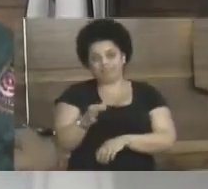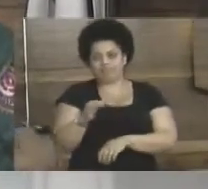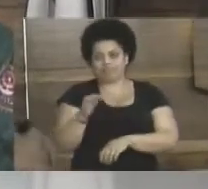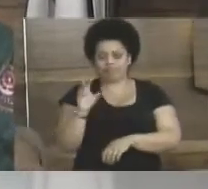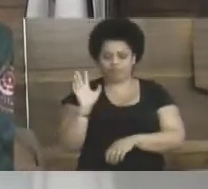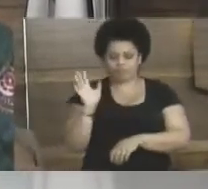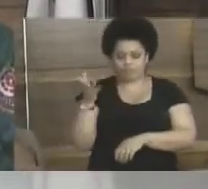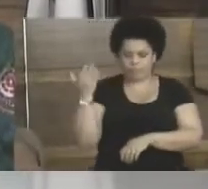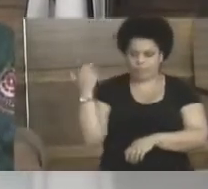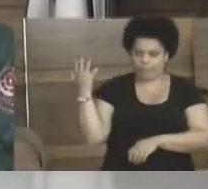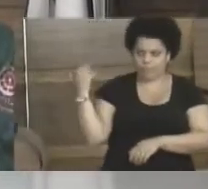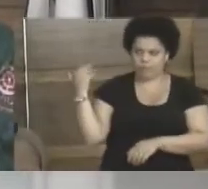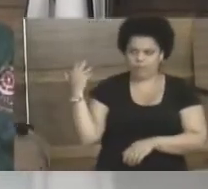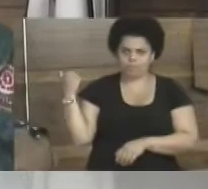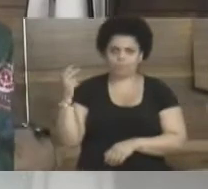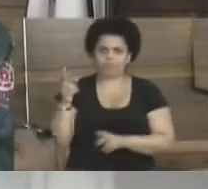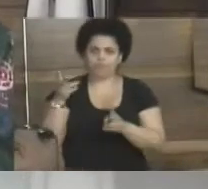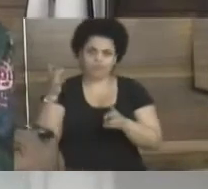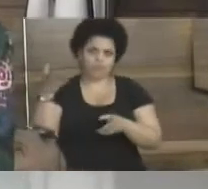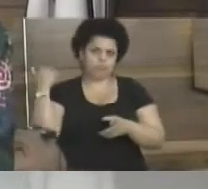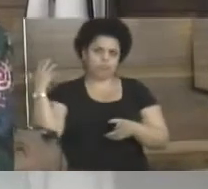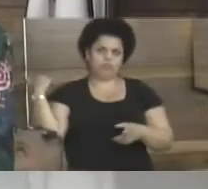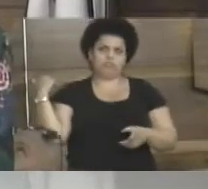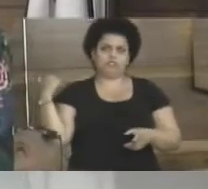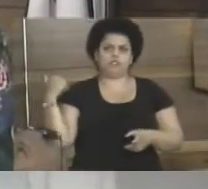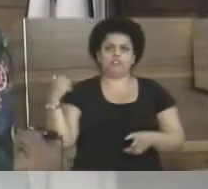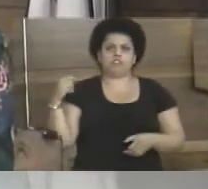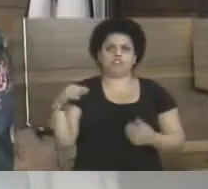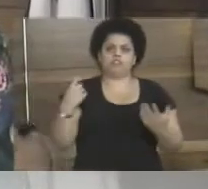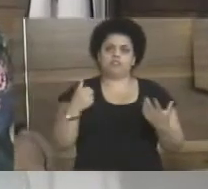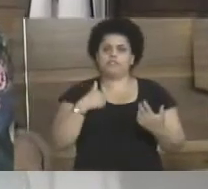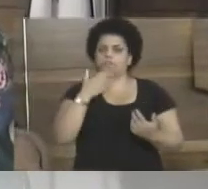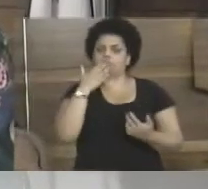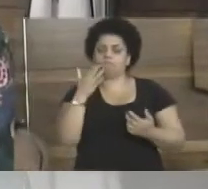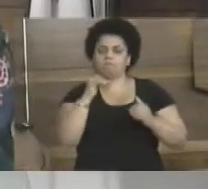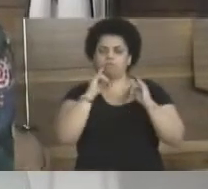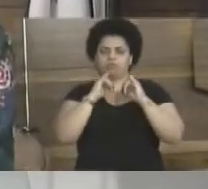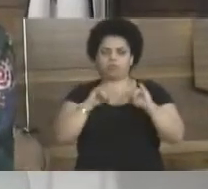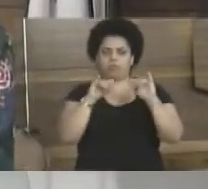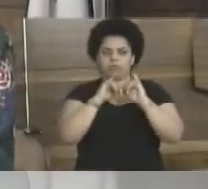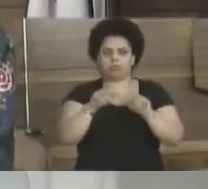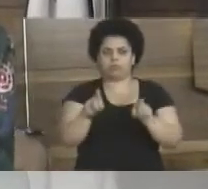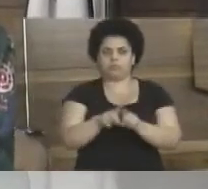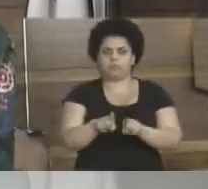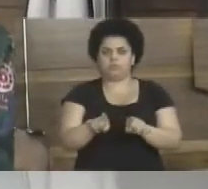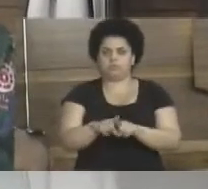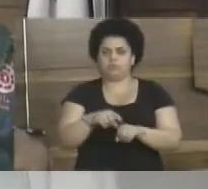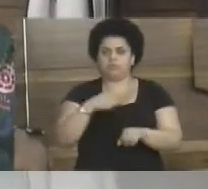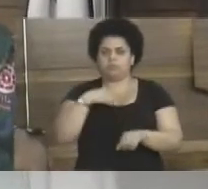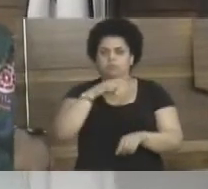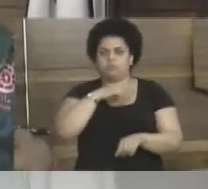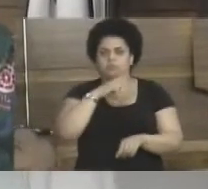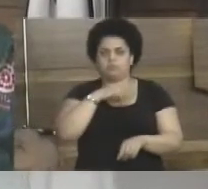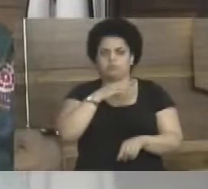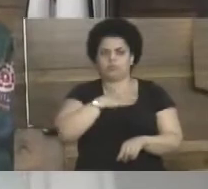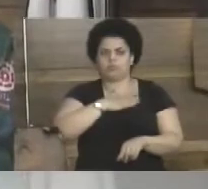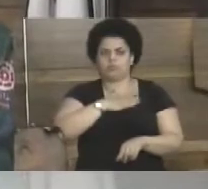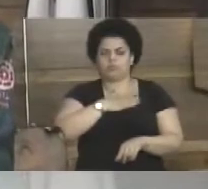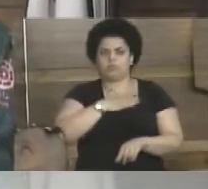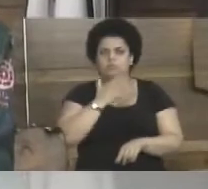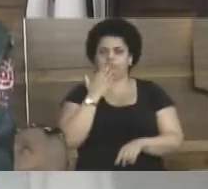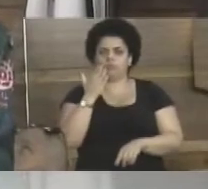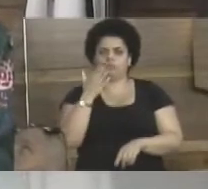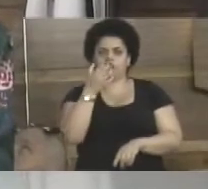desde a gestão passada, então estou pedindo essas informações. Também no requerimento 623,